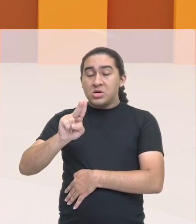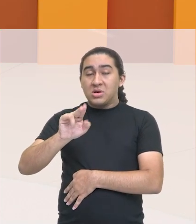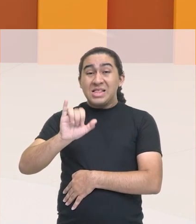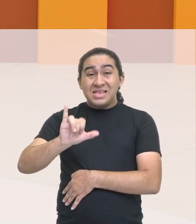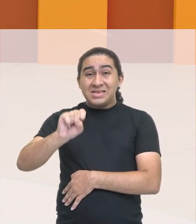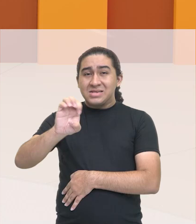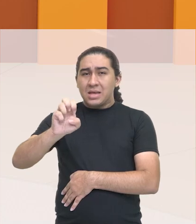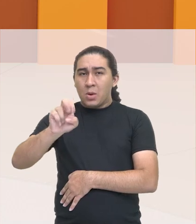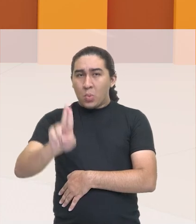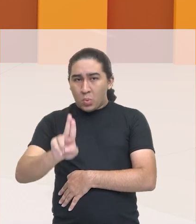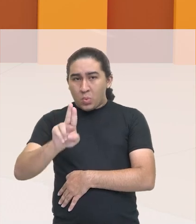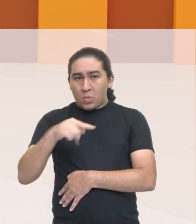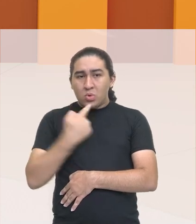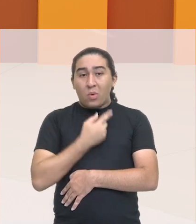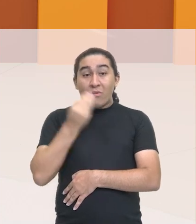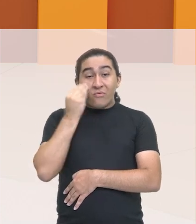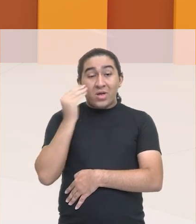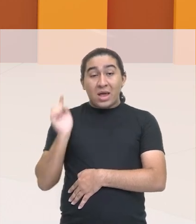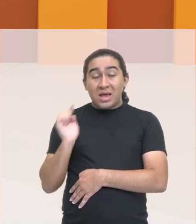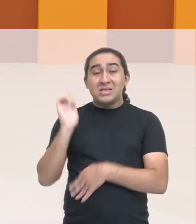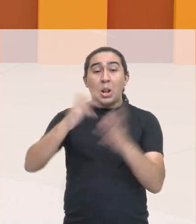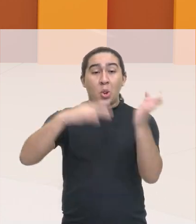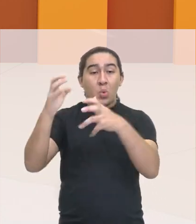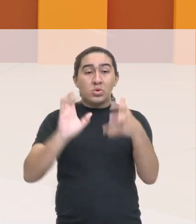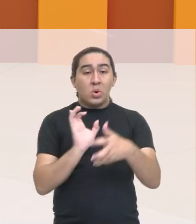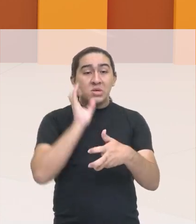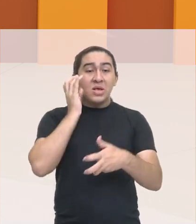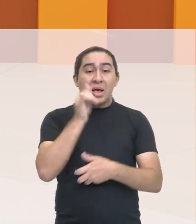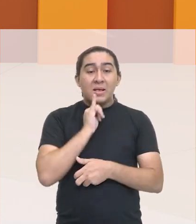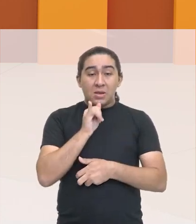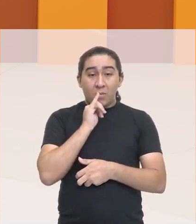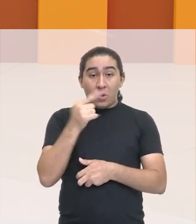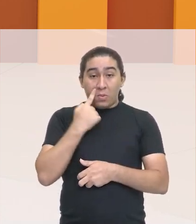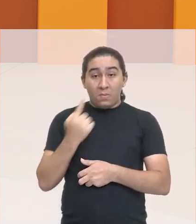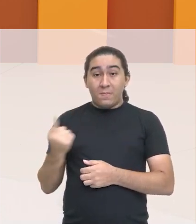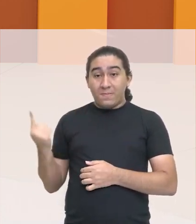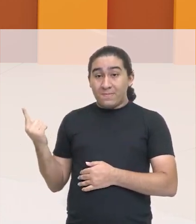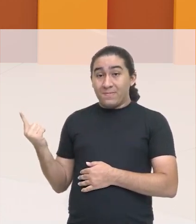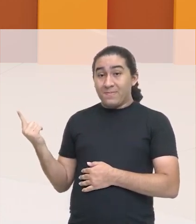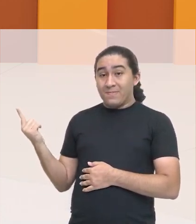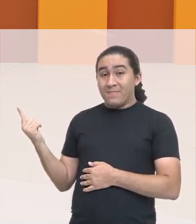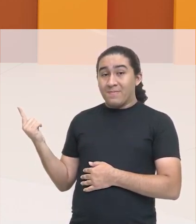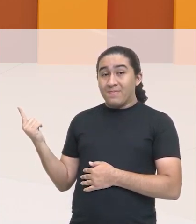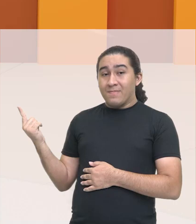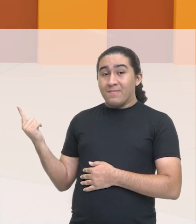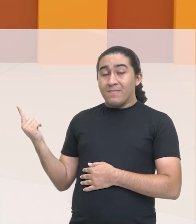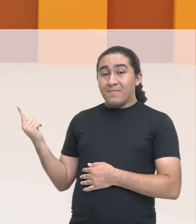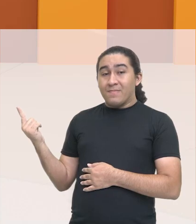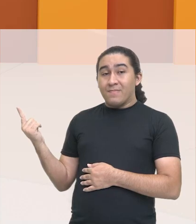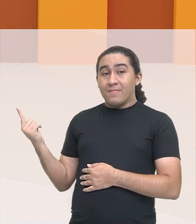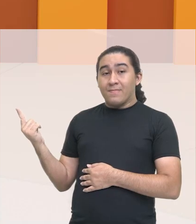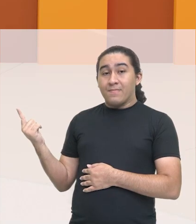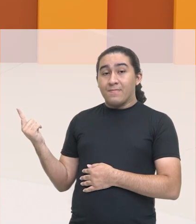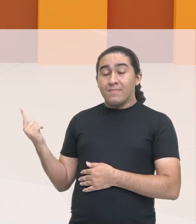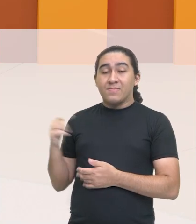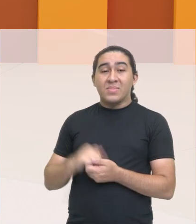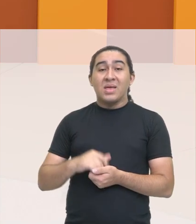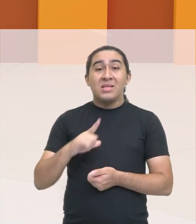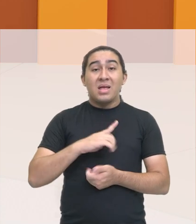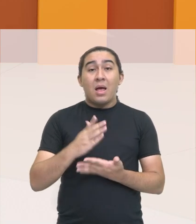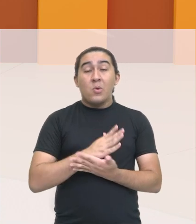citar aí que essas questões aconteciam, como por exemplo aqui, ó, nós temos aqui alguns